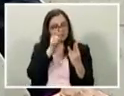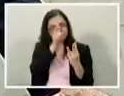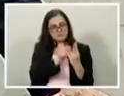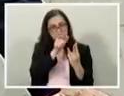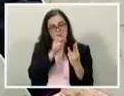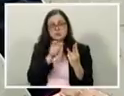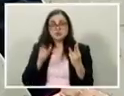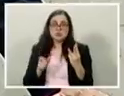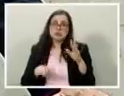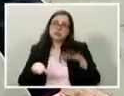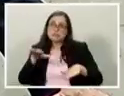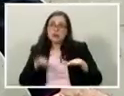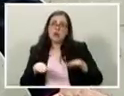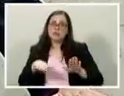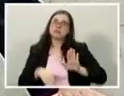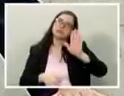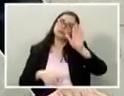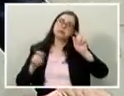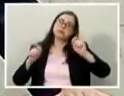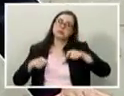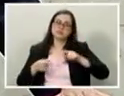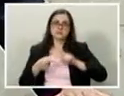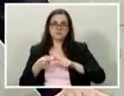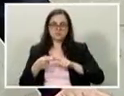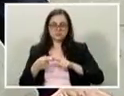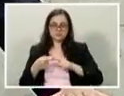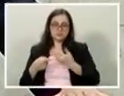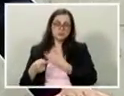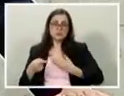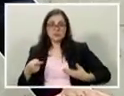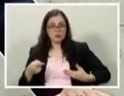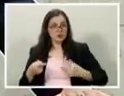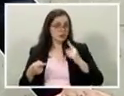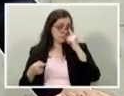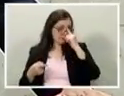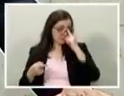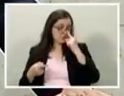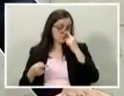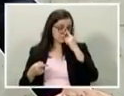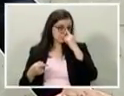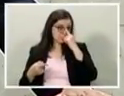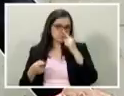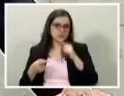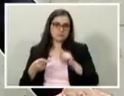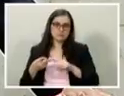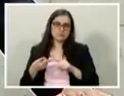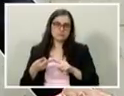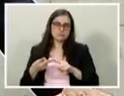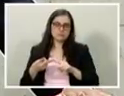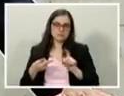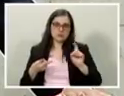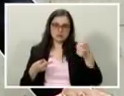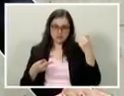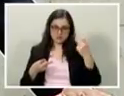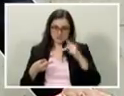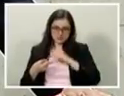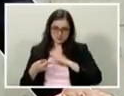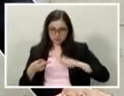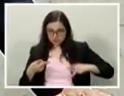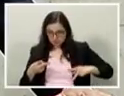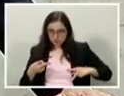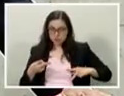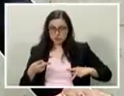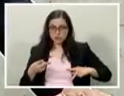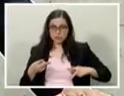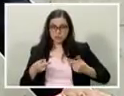possíveis candidatos, tanto o governador Geraldo Alckmin, como o ex-presidente, o